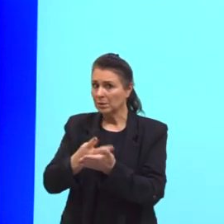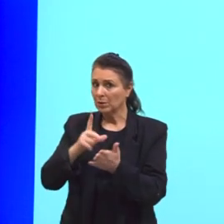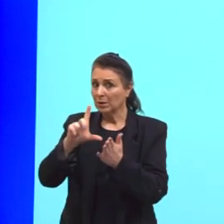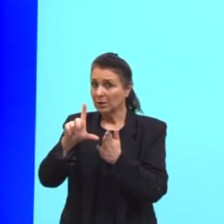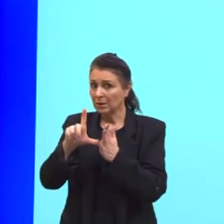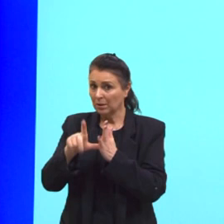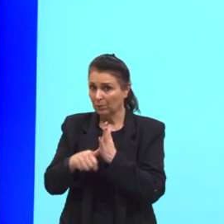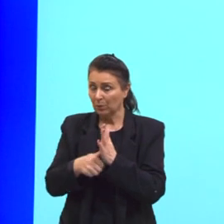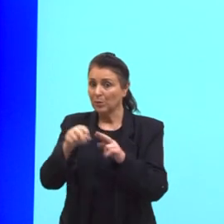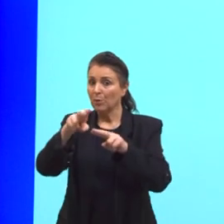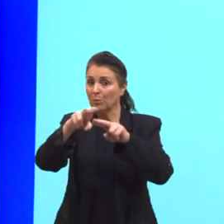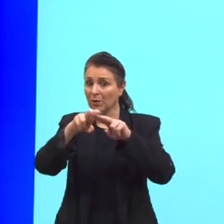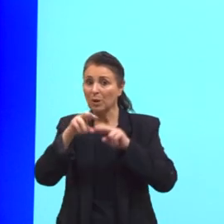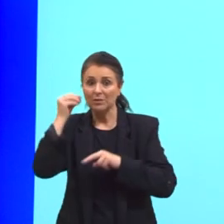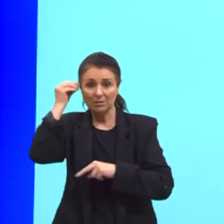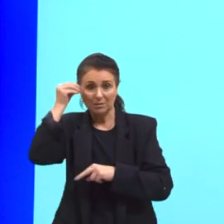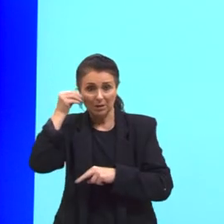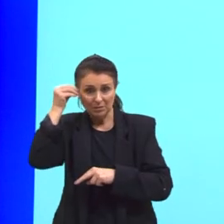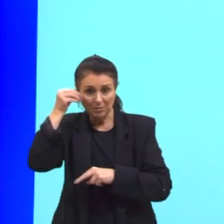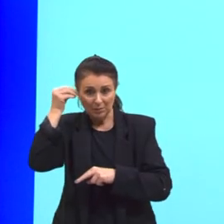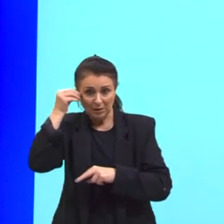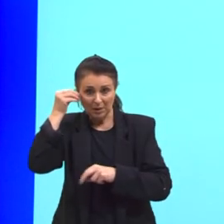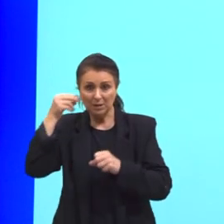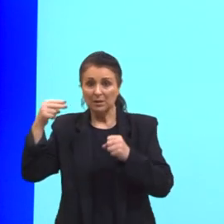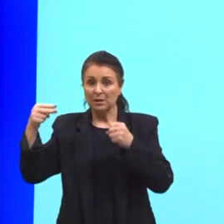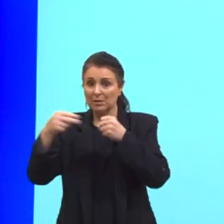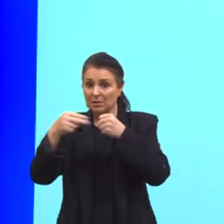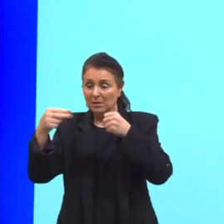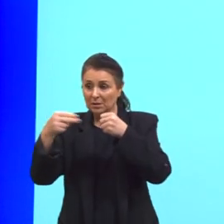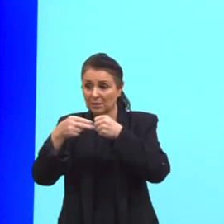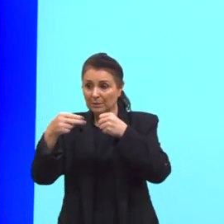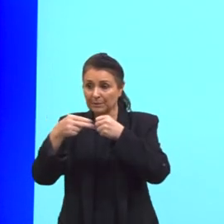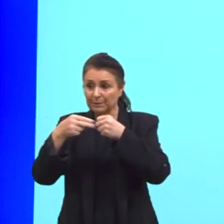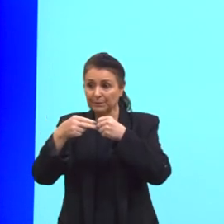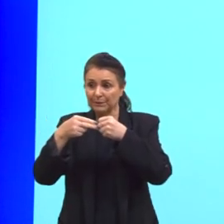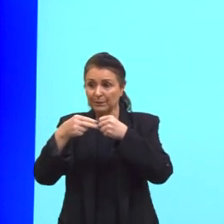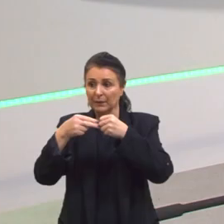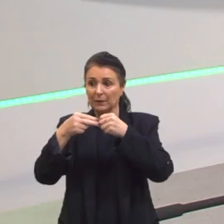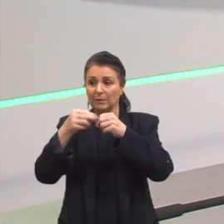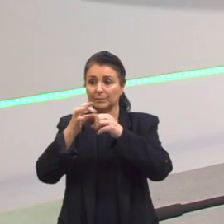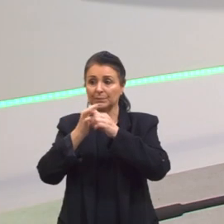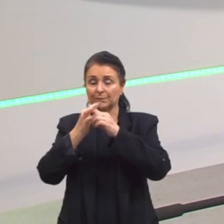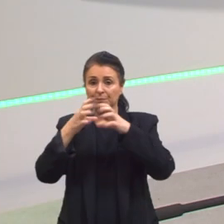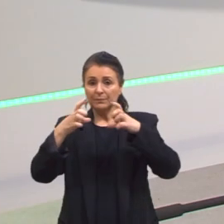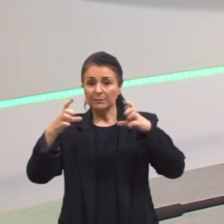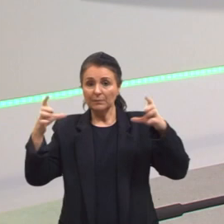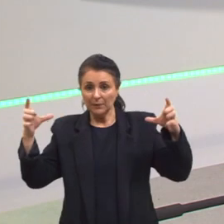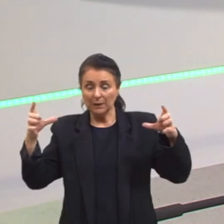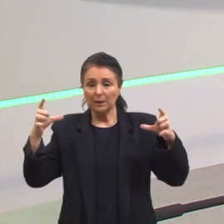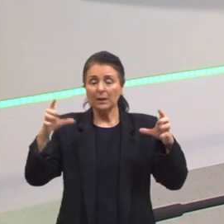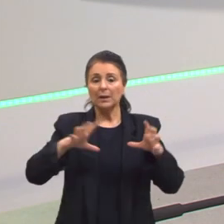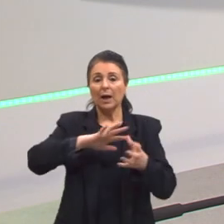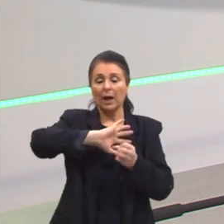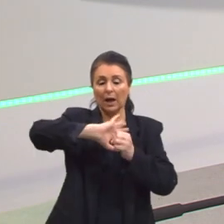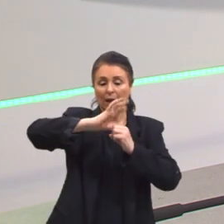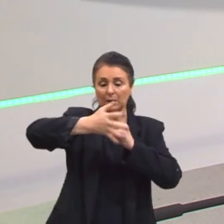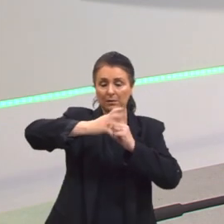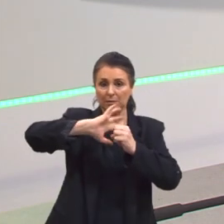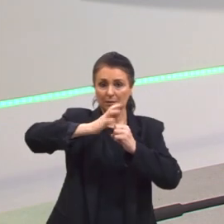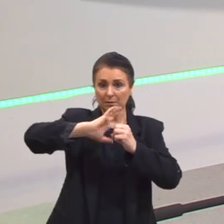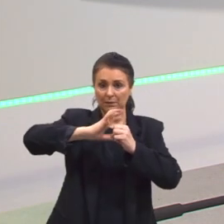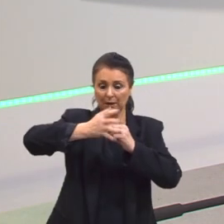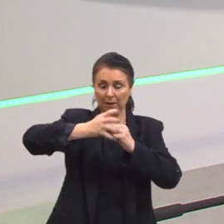nucleares realizados na atmosfera. Até aqui, a questão anunciada nos deu informações.